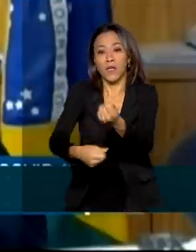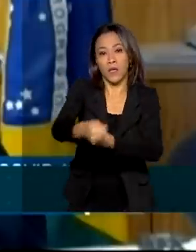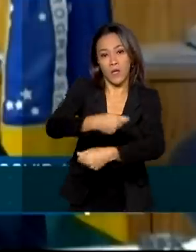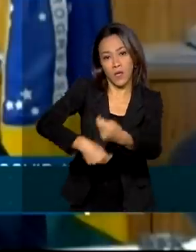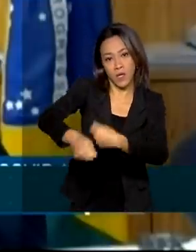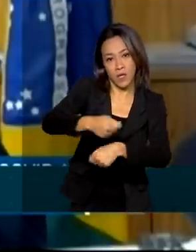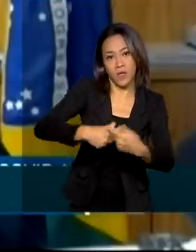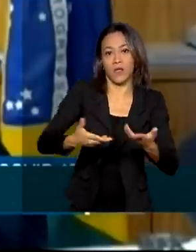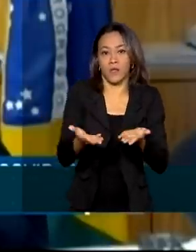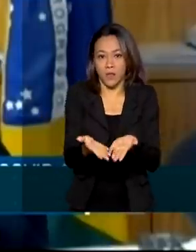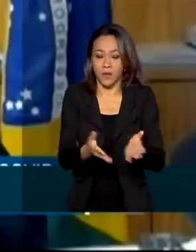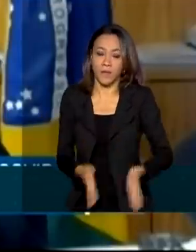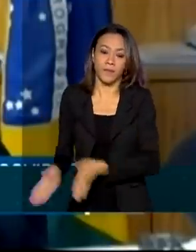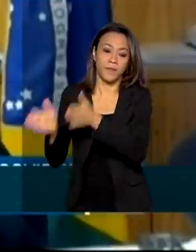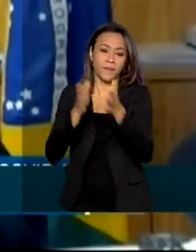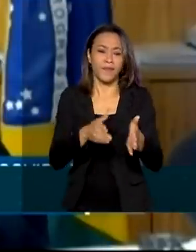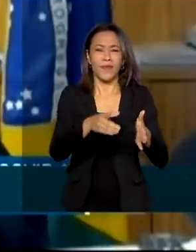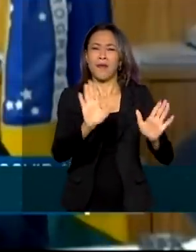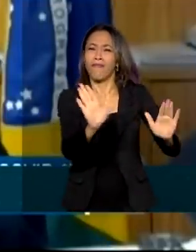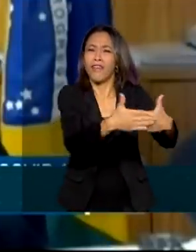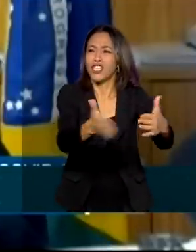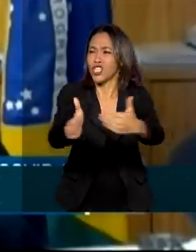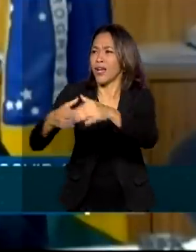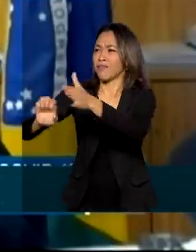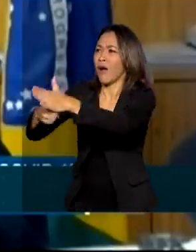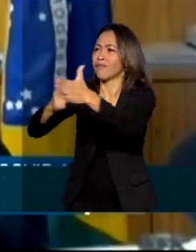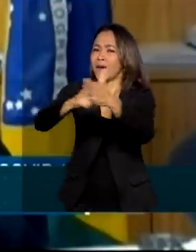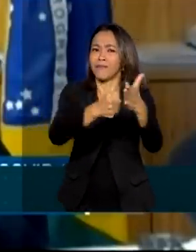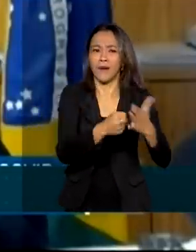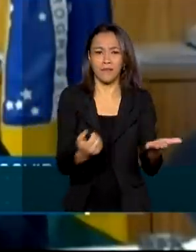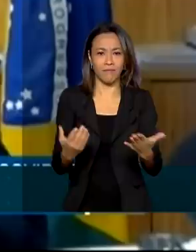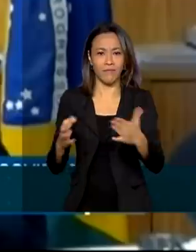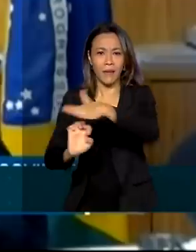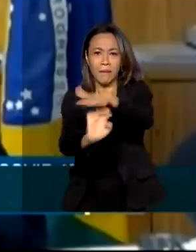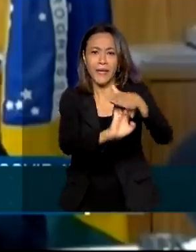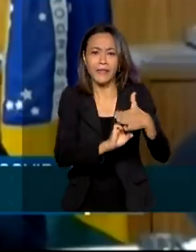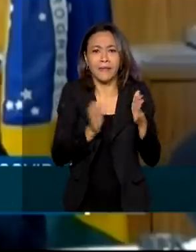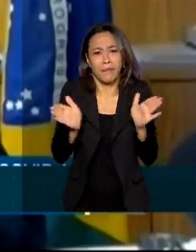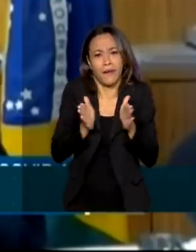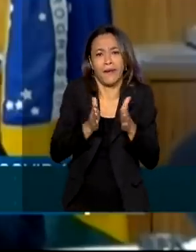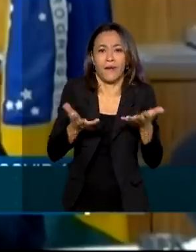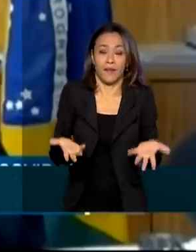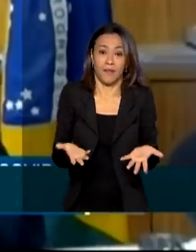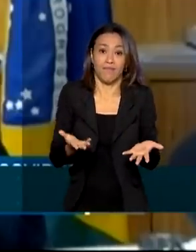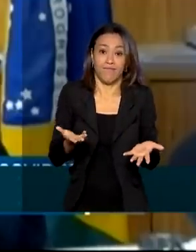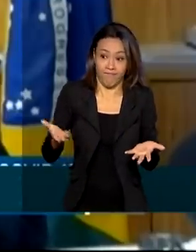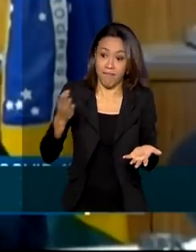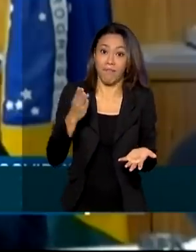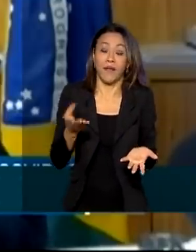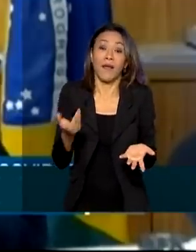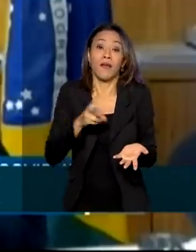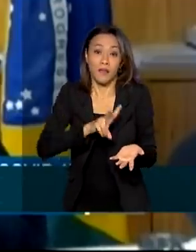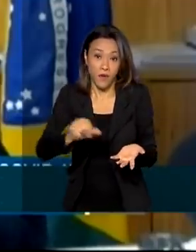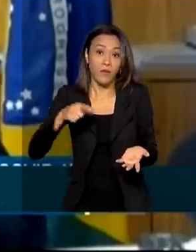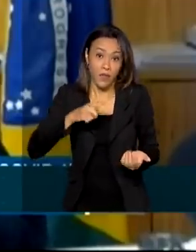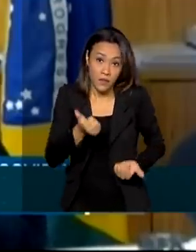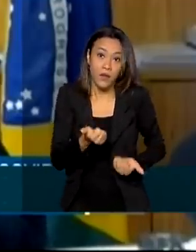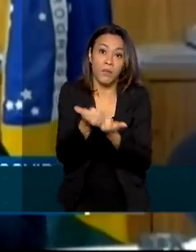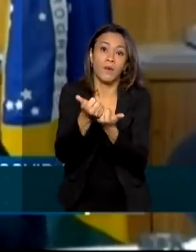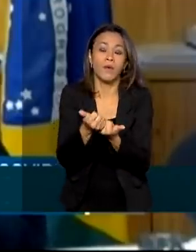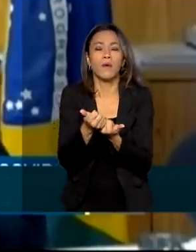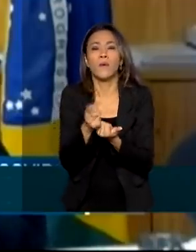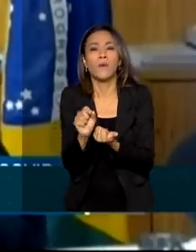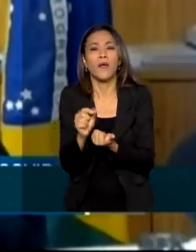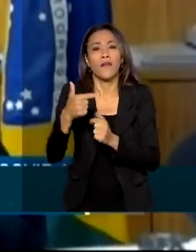Os pequenininhos estão sendo fechados, bares, restaurantes, os pequenininhos. Então eles agora também vão ter esse diferimento. Isso é em torno de